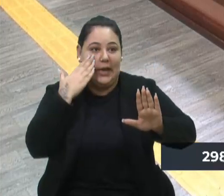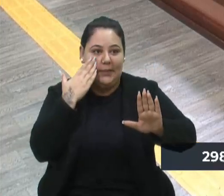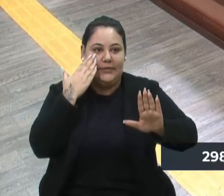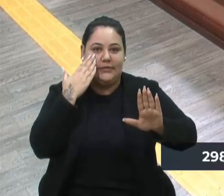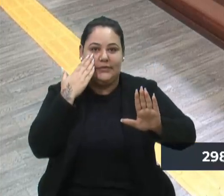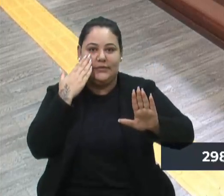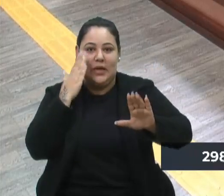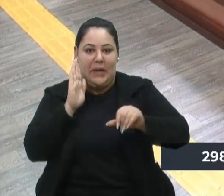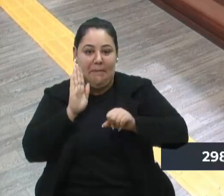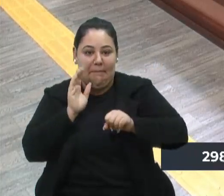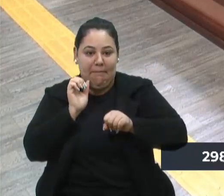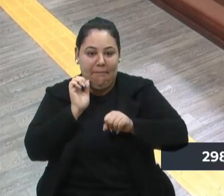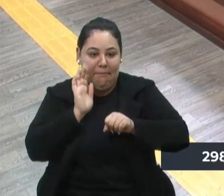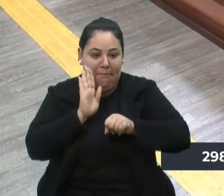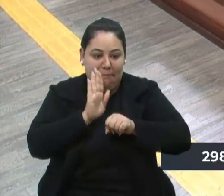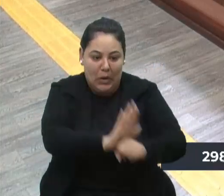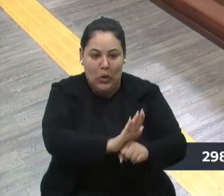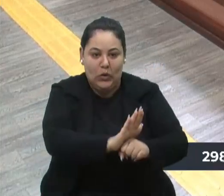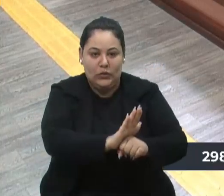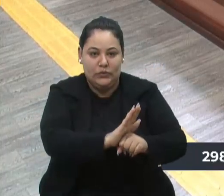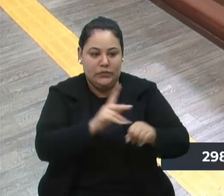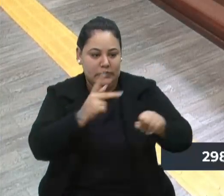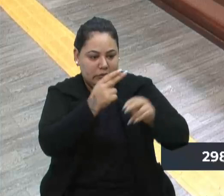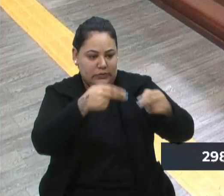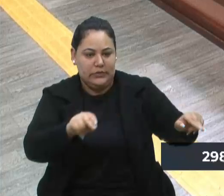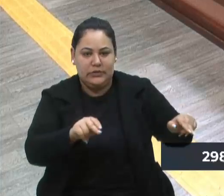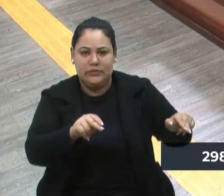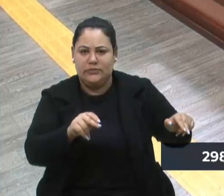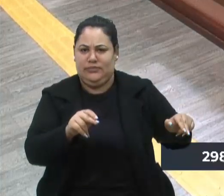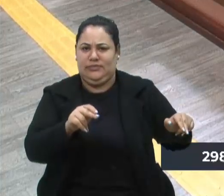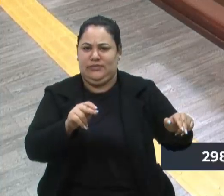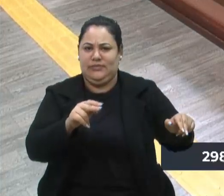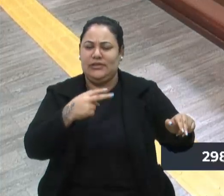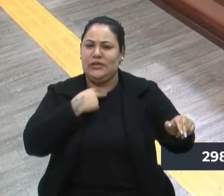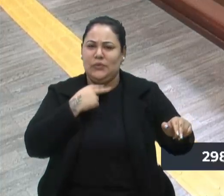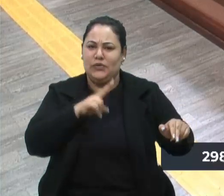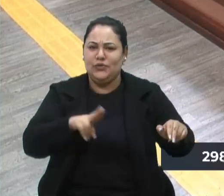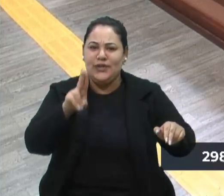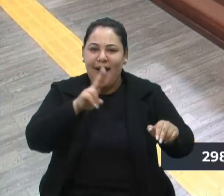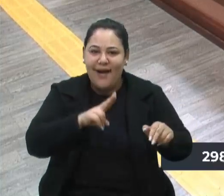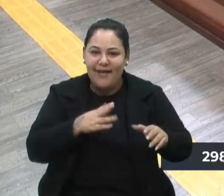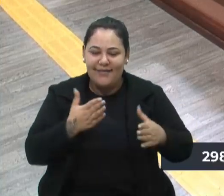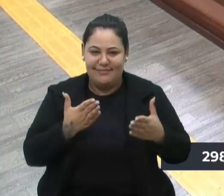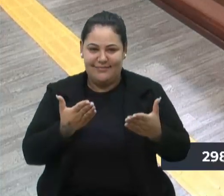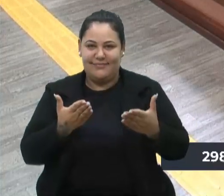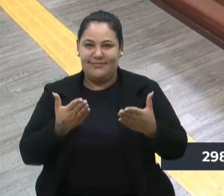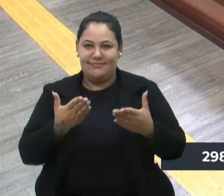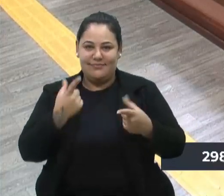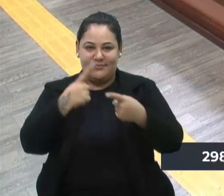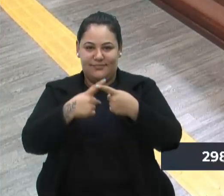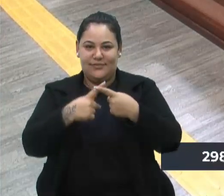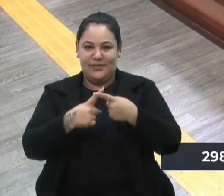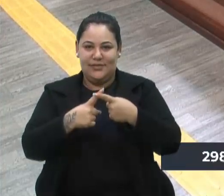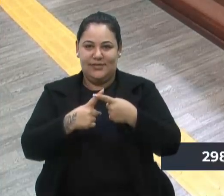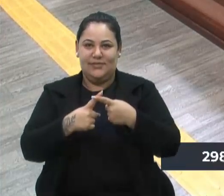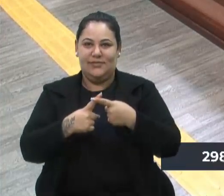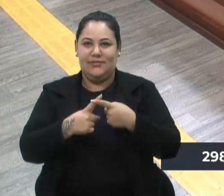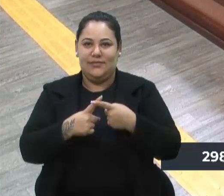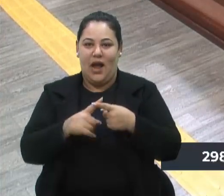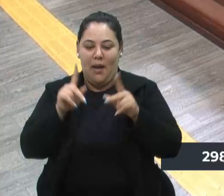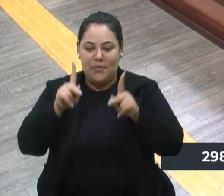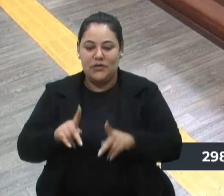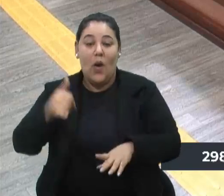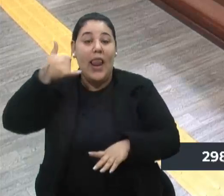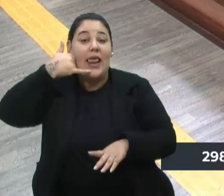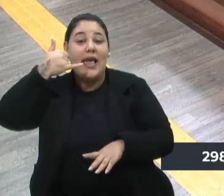inauguração aí, que hoje ela não pode ser ocupada. Porque, quando o munícipe liga no